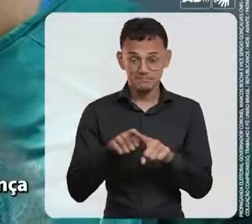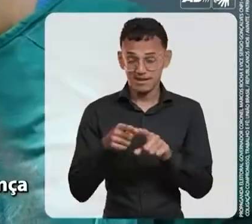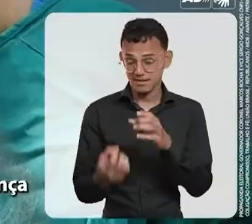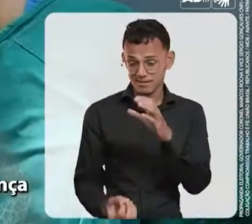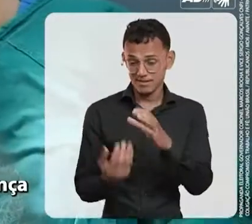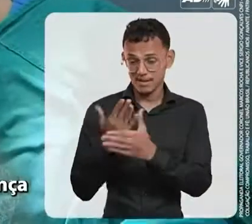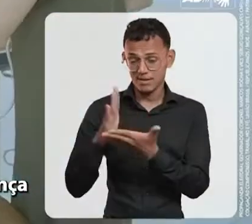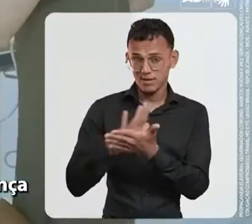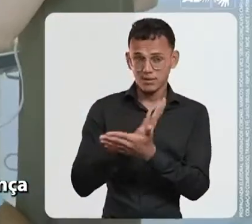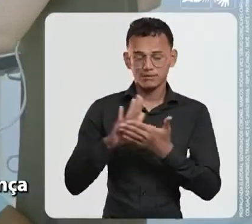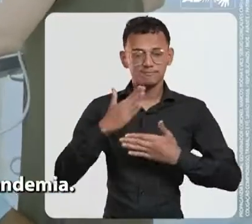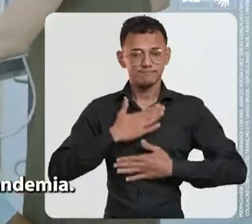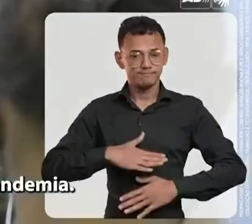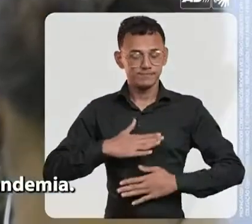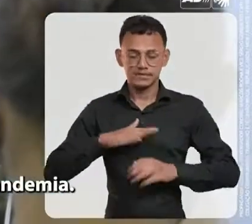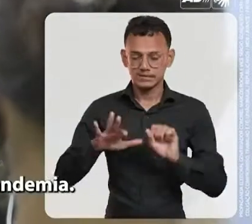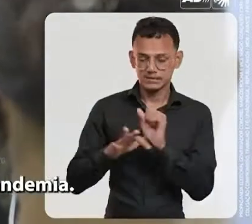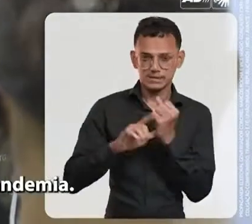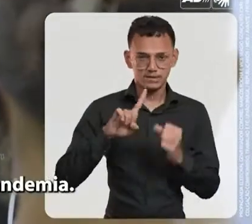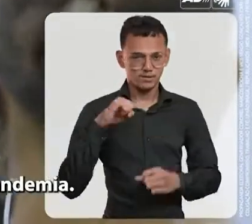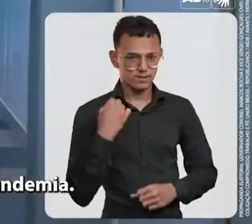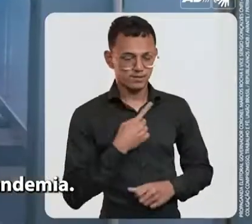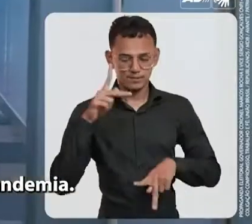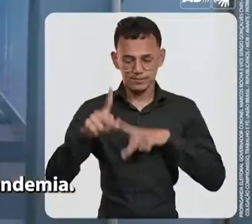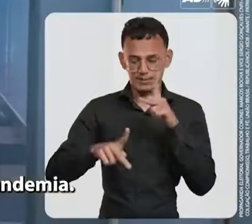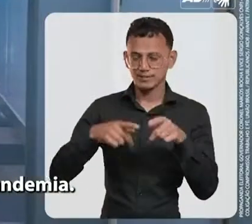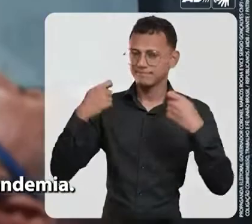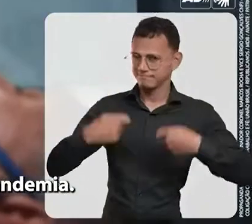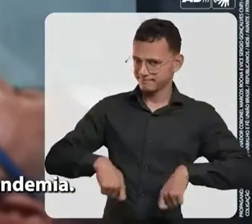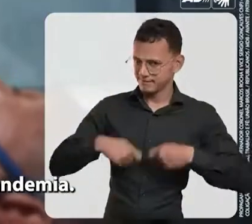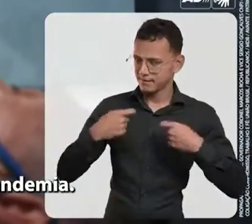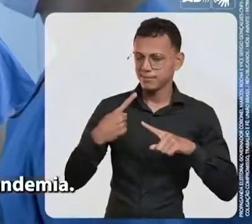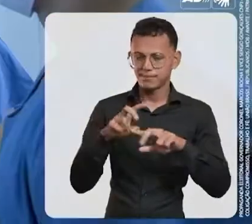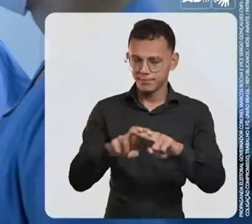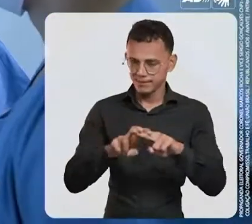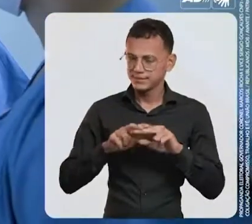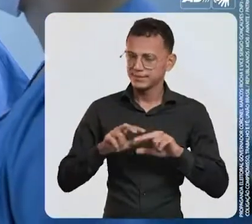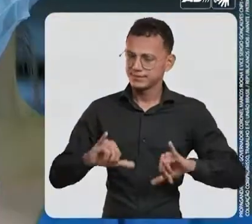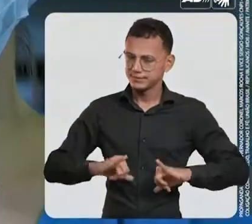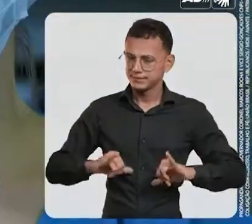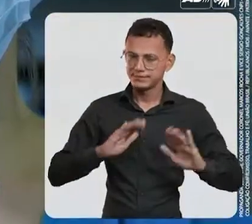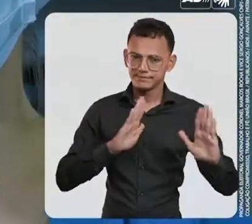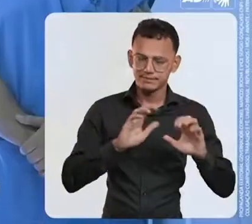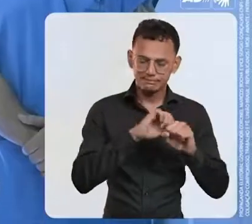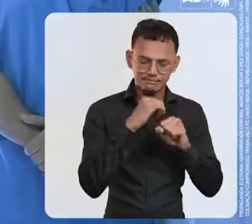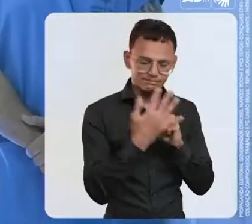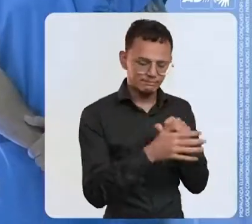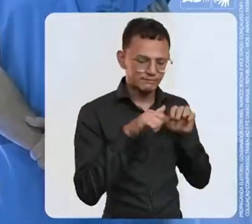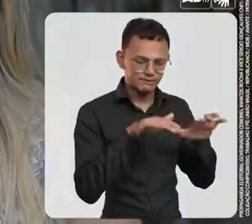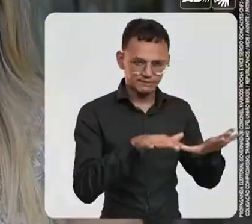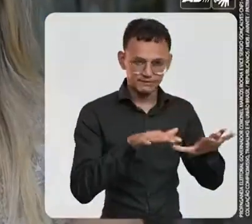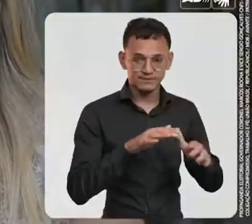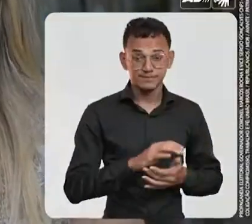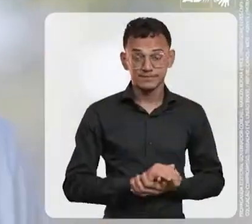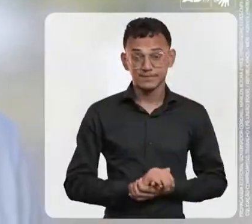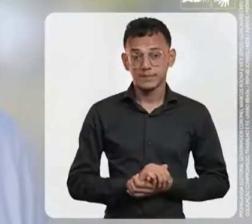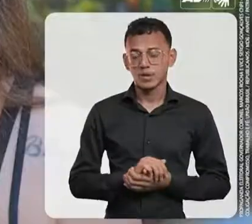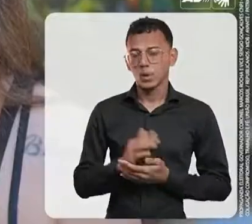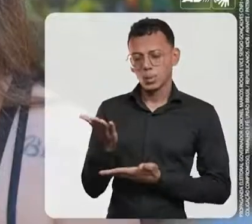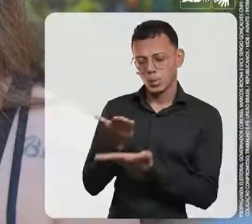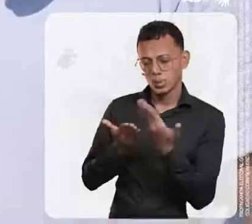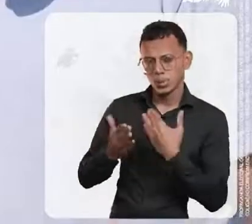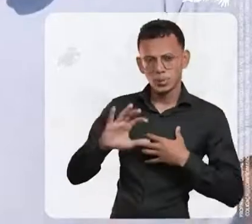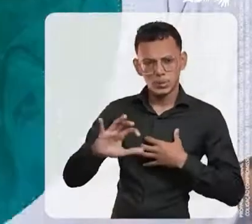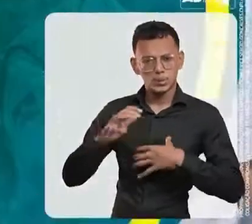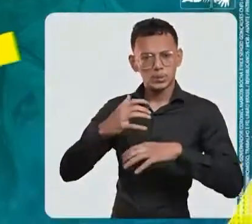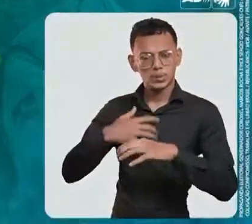proporcionando conforto e segurança à nossa gente que tanto sofreu com a pandemia. O atendimento foi humanizado e o cidadão